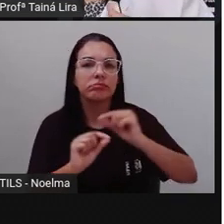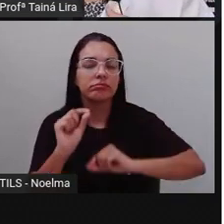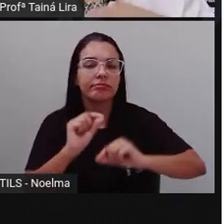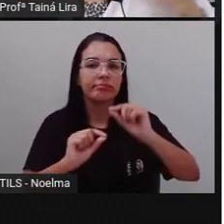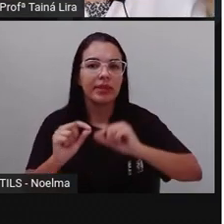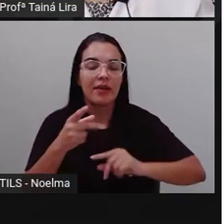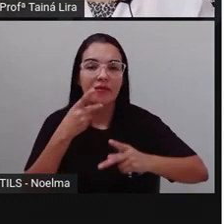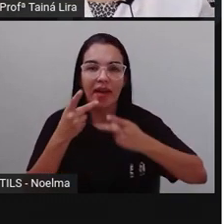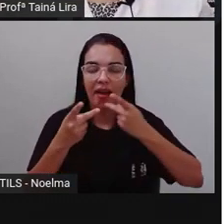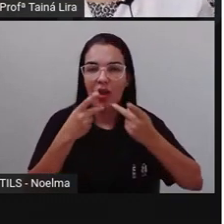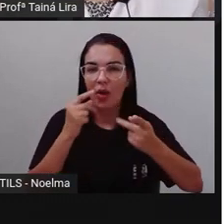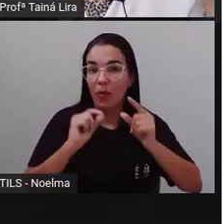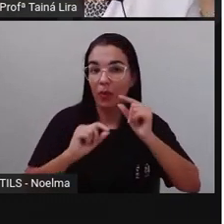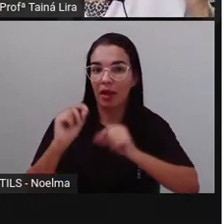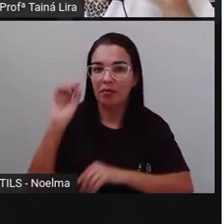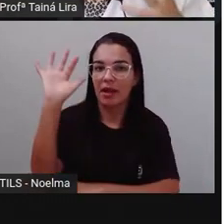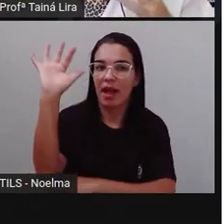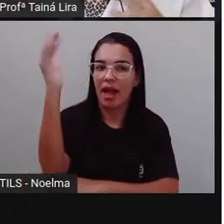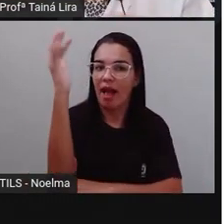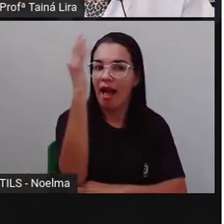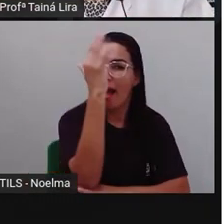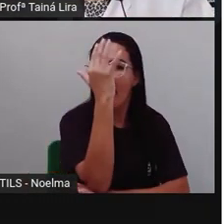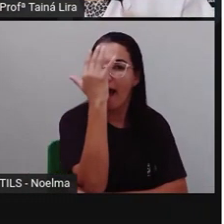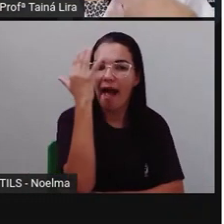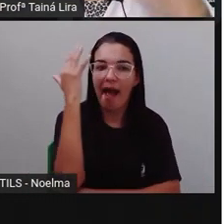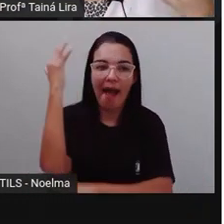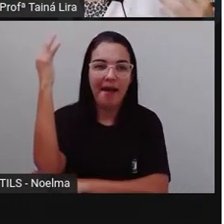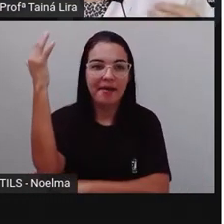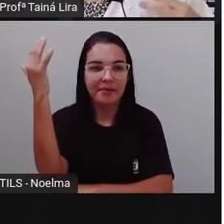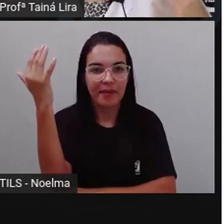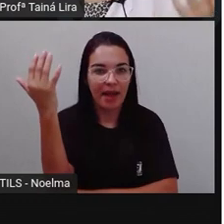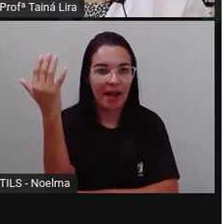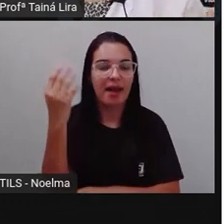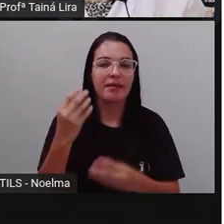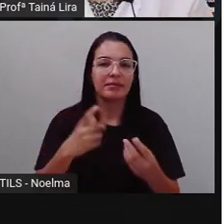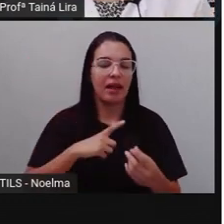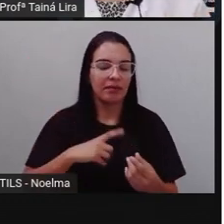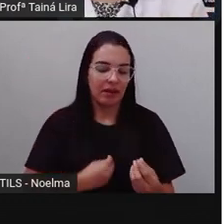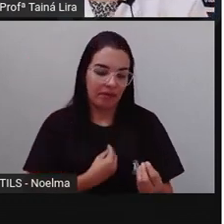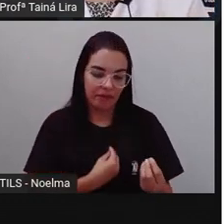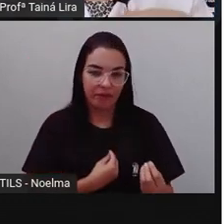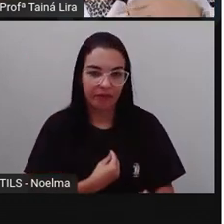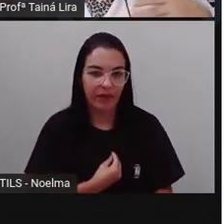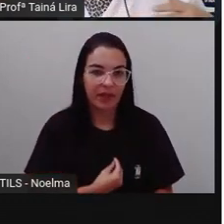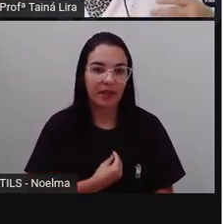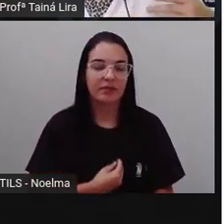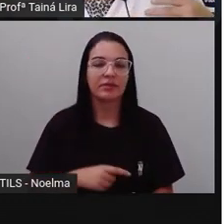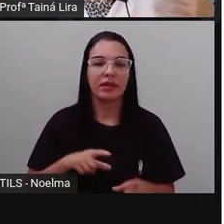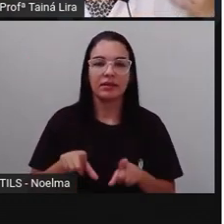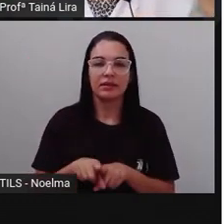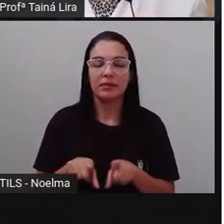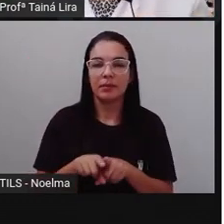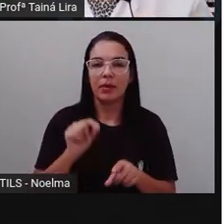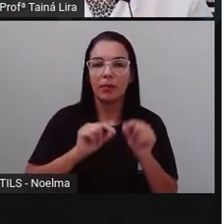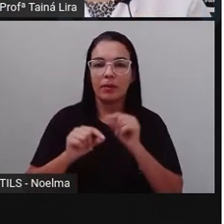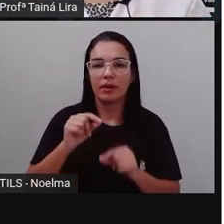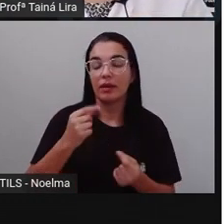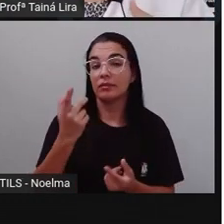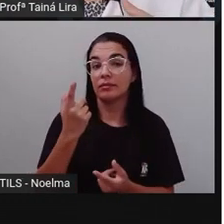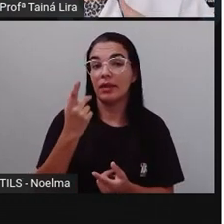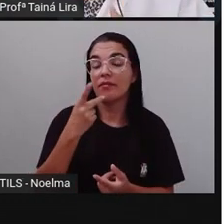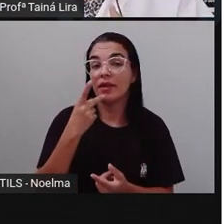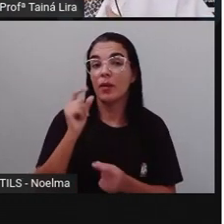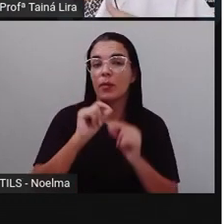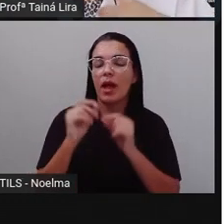Foi falado aí, né? Sobre, Foi dito sobre vários seres vivos. Então, a história, né? Está falando de uma